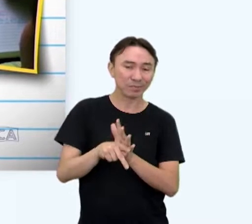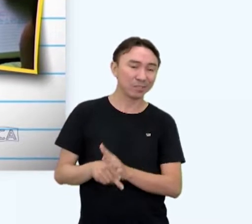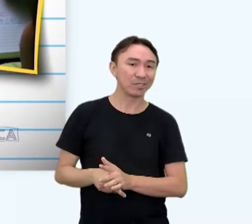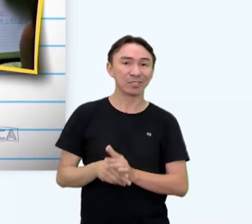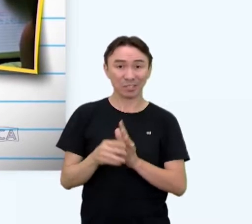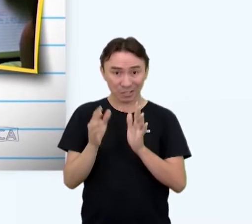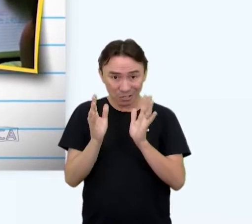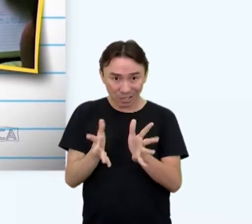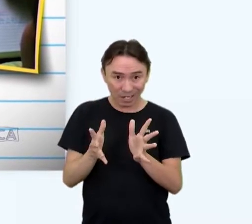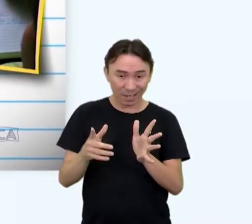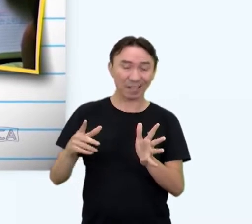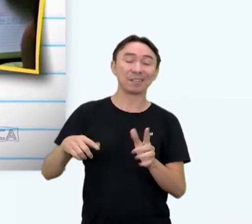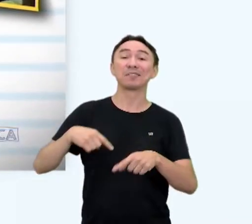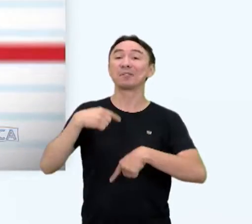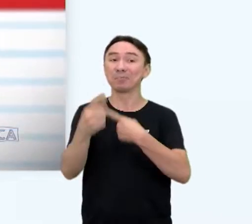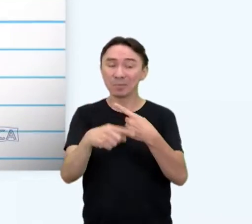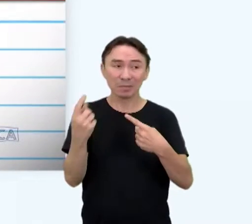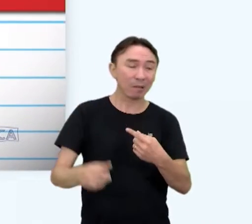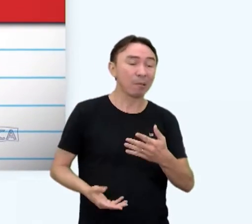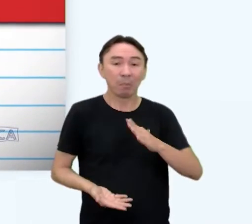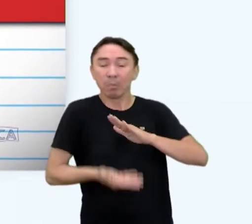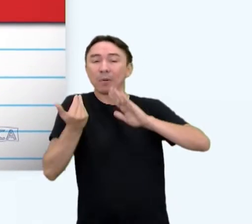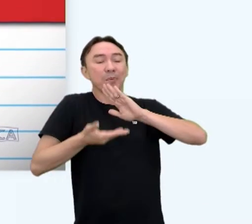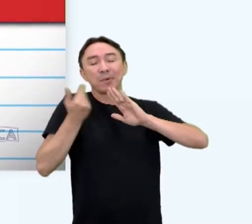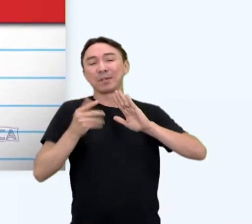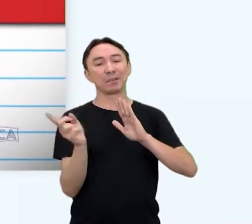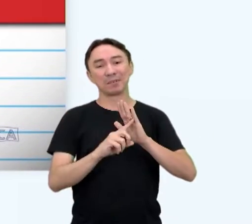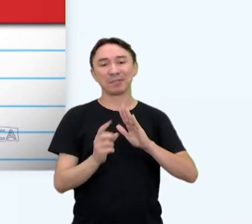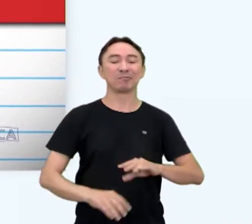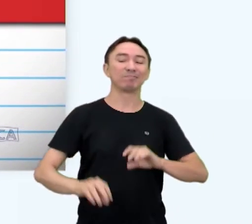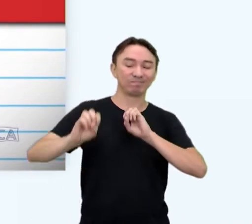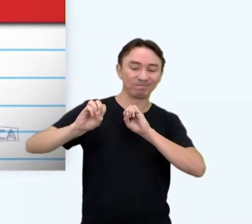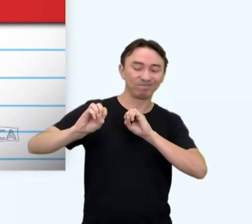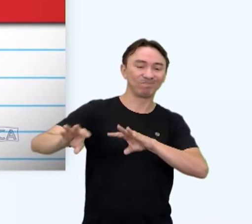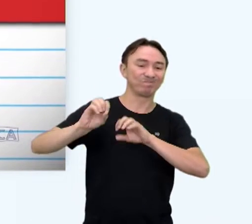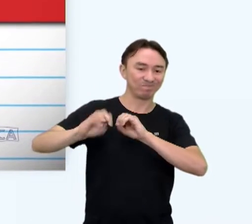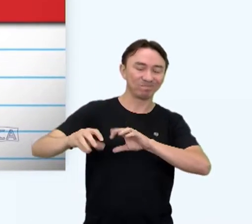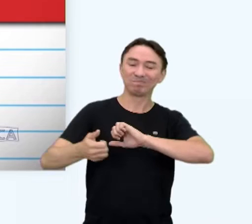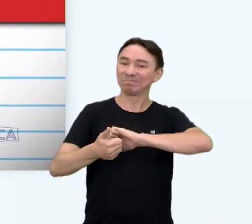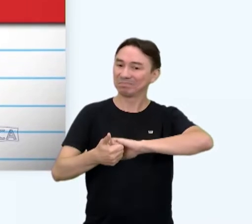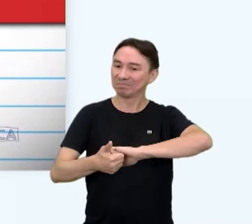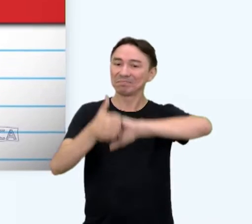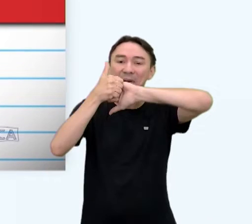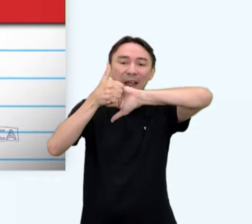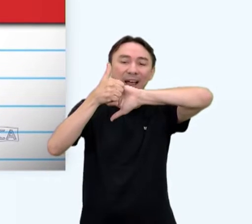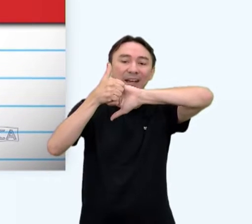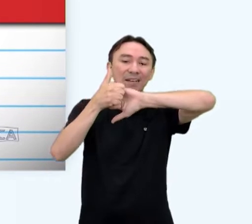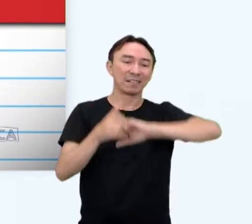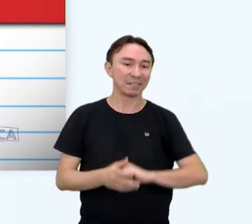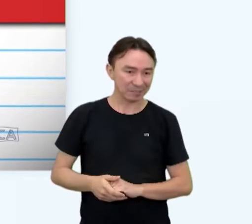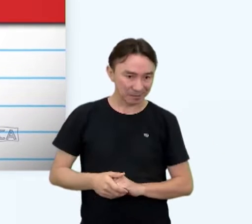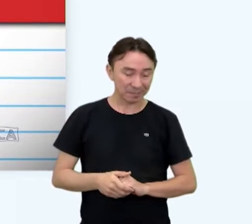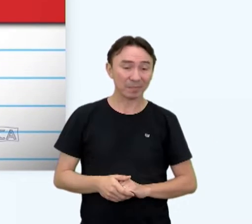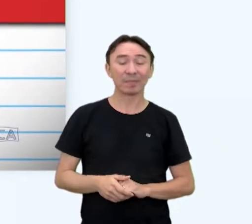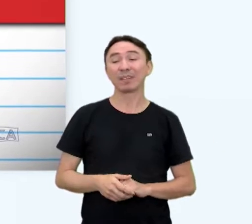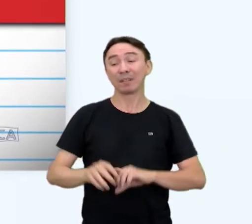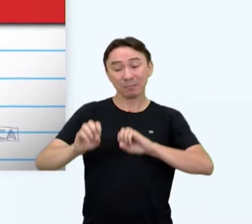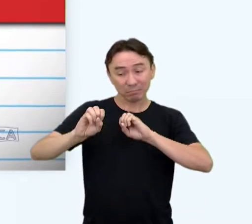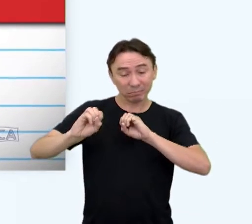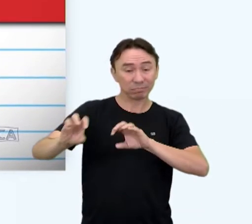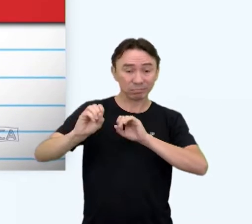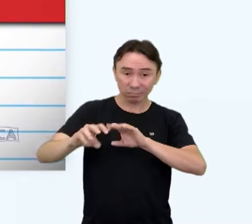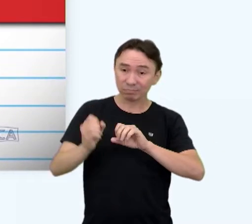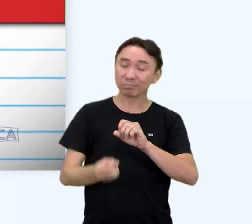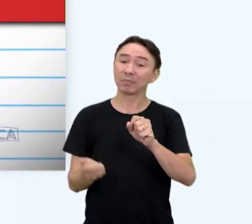pode ser tirado ou usurpado. Educação de Qualidade. O quarto objetivo visa assegurar uma educação inclusiva,